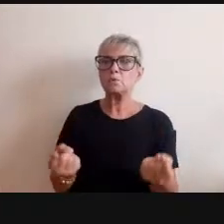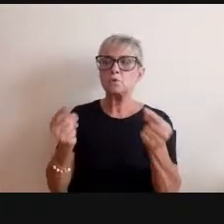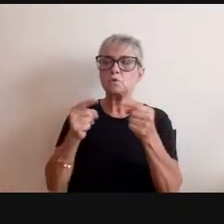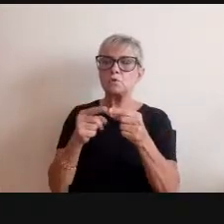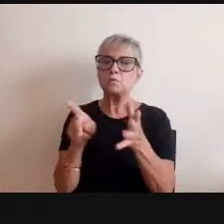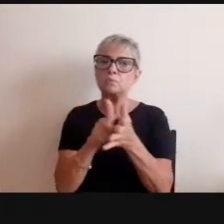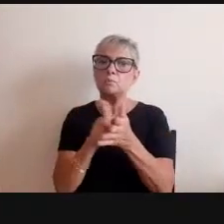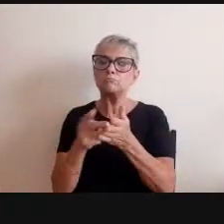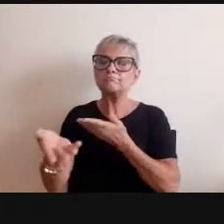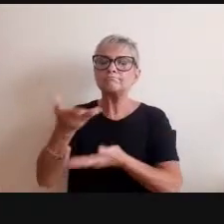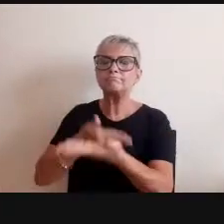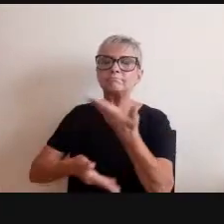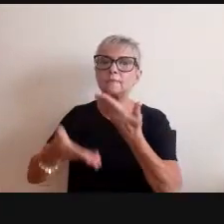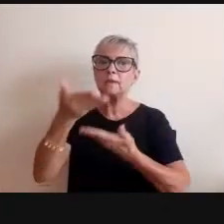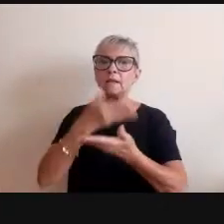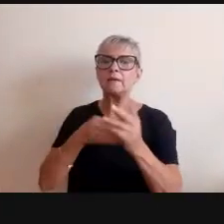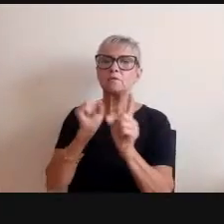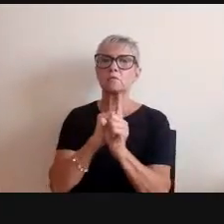comunidade.